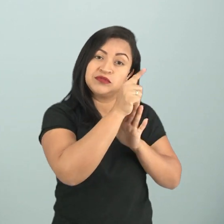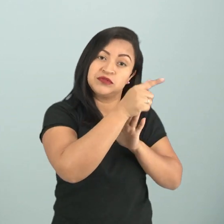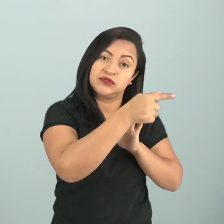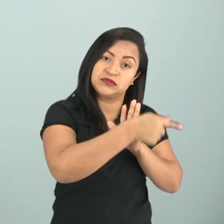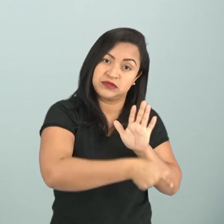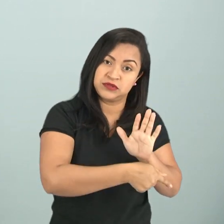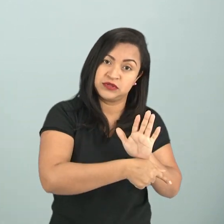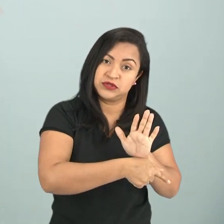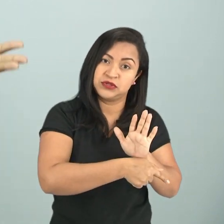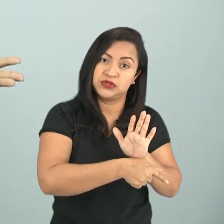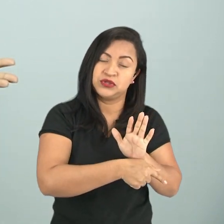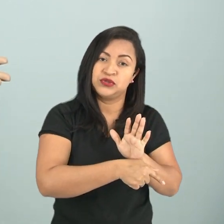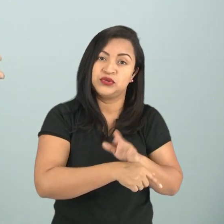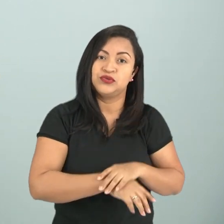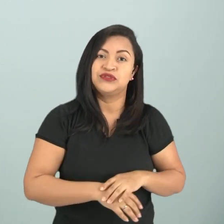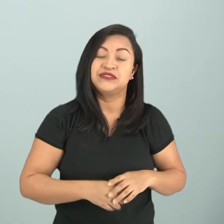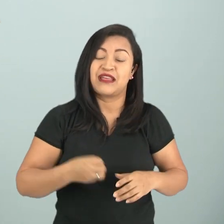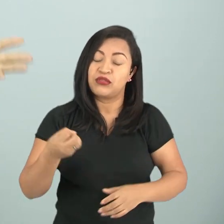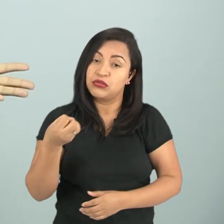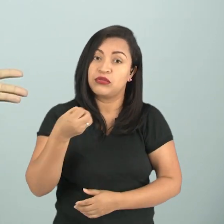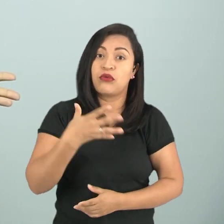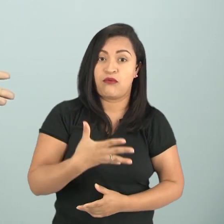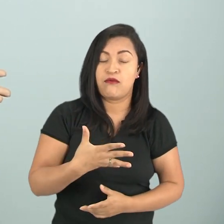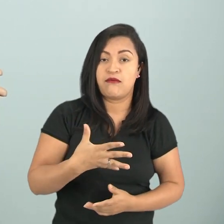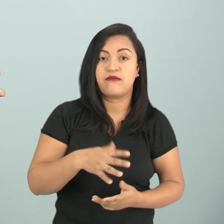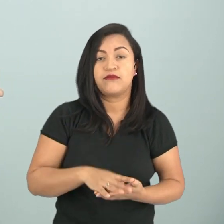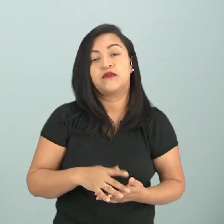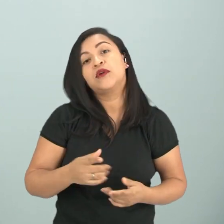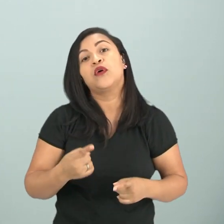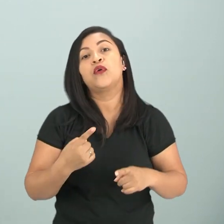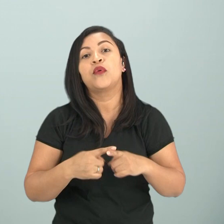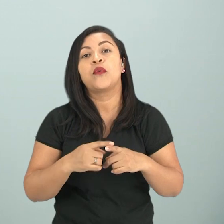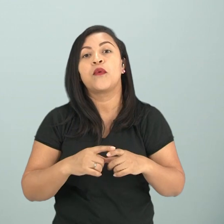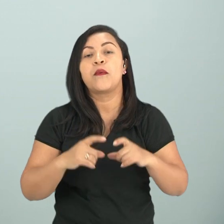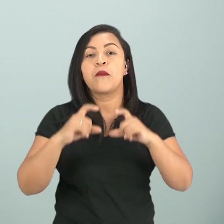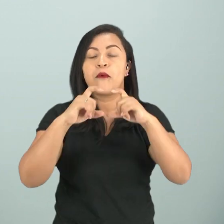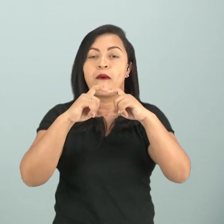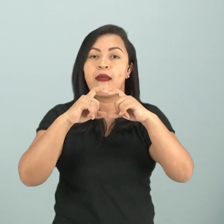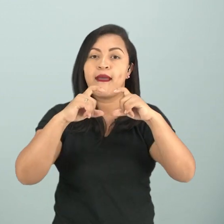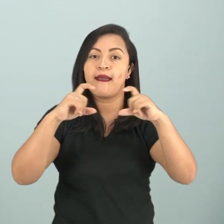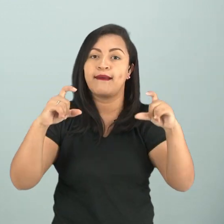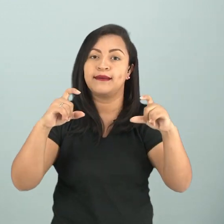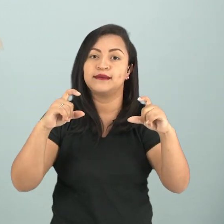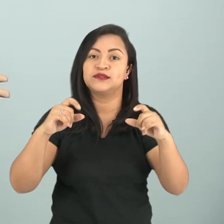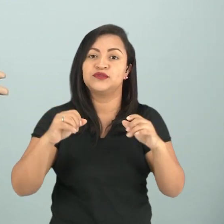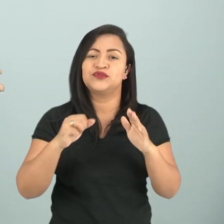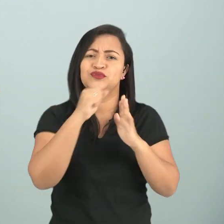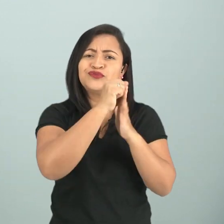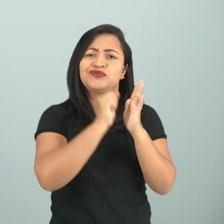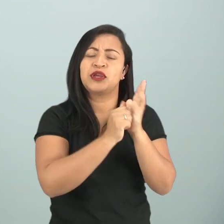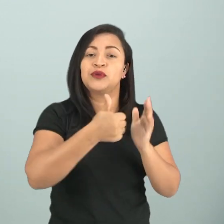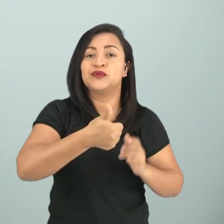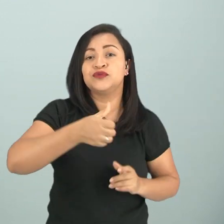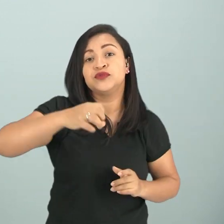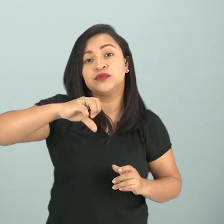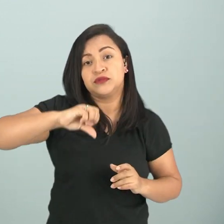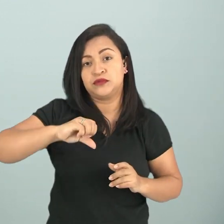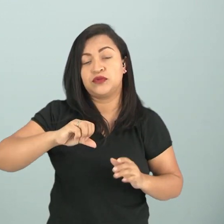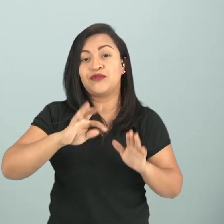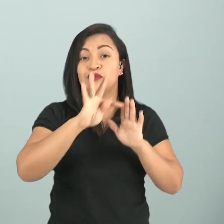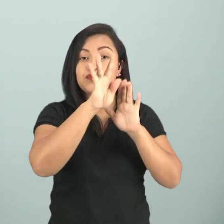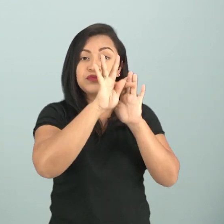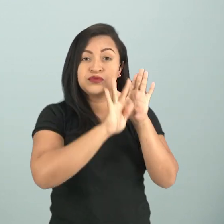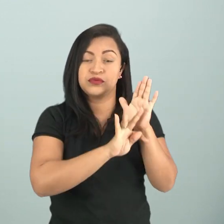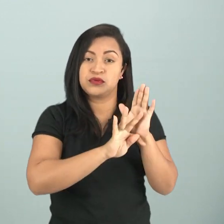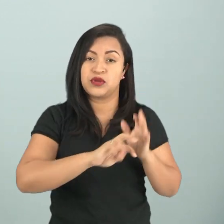muito tempo, como a crônica, por exemplo, que surgiu na era cristã. A charge surgiu no século 19. Os textos